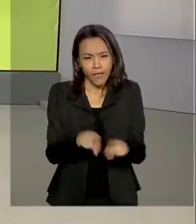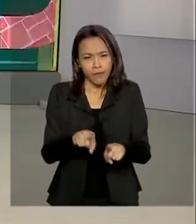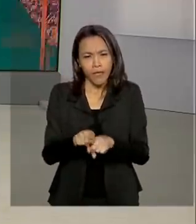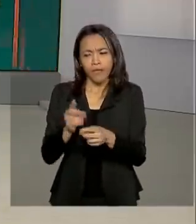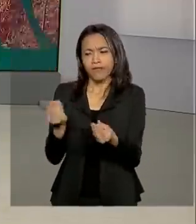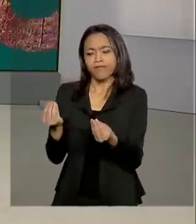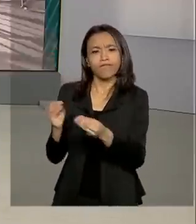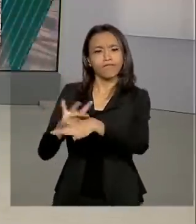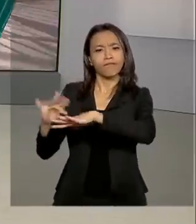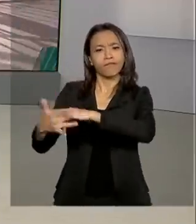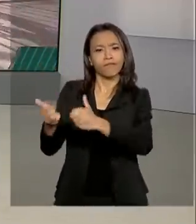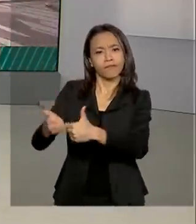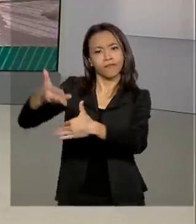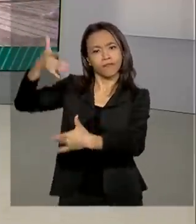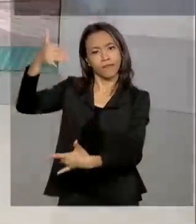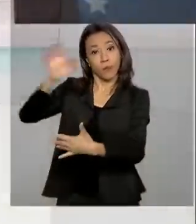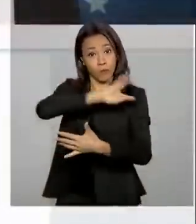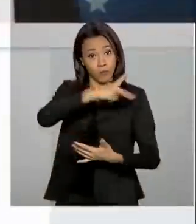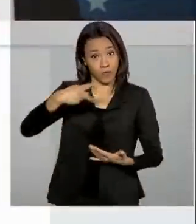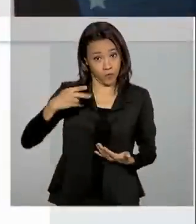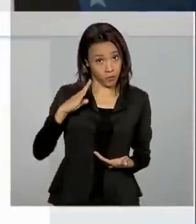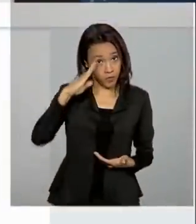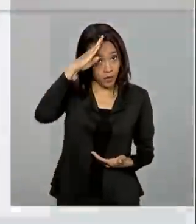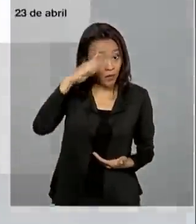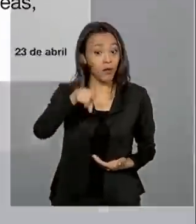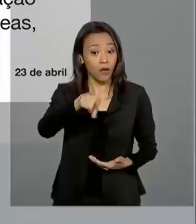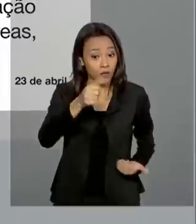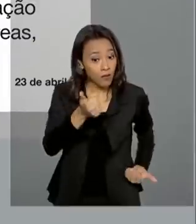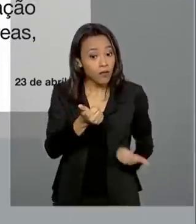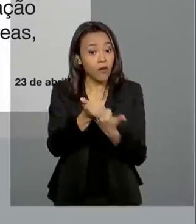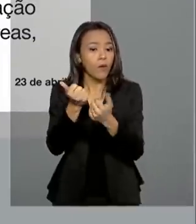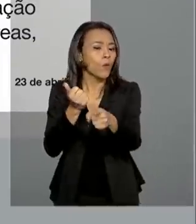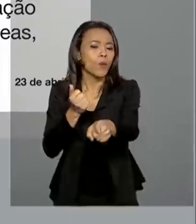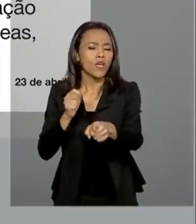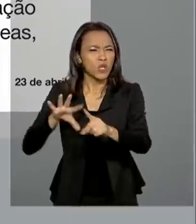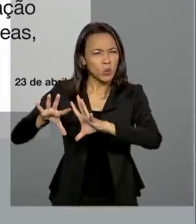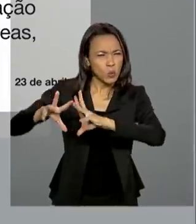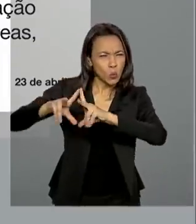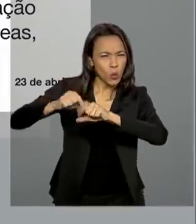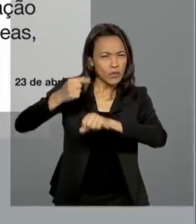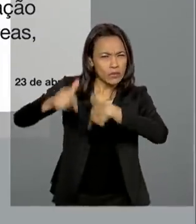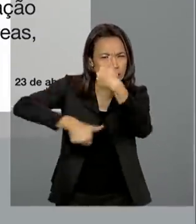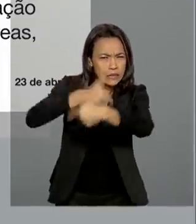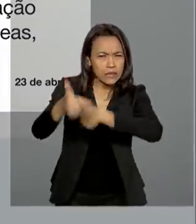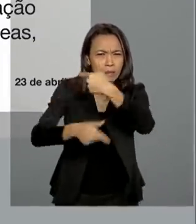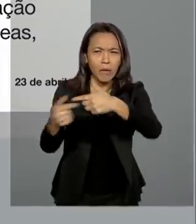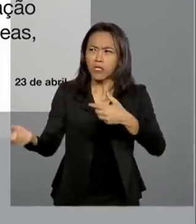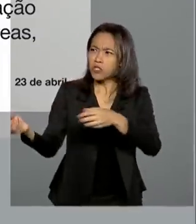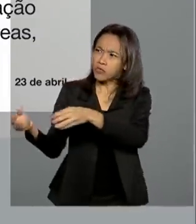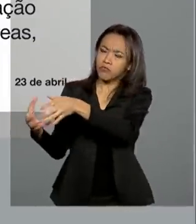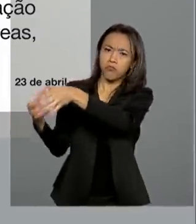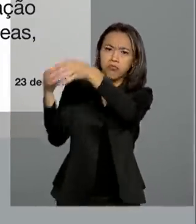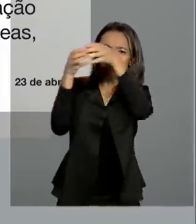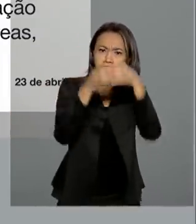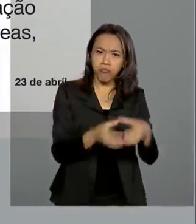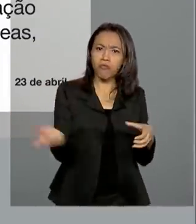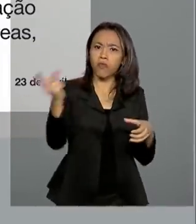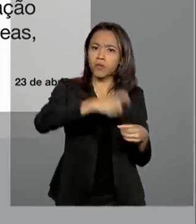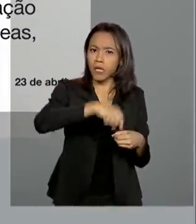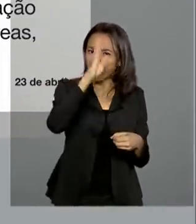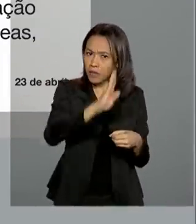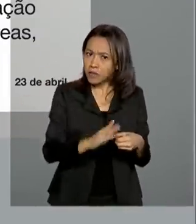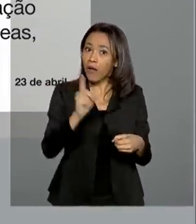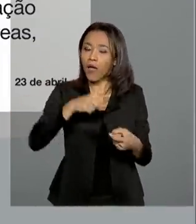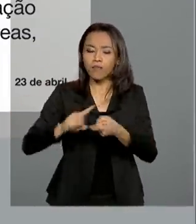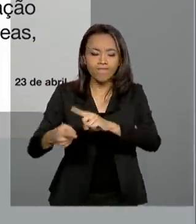sociais, o presidente Jair Bolsonaro reforçou que todo esse trabalho de repatriação tem sido feito a partir de uma